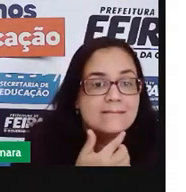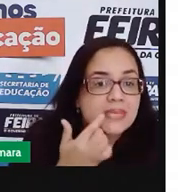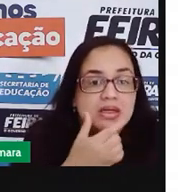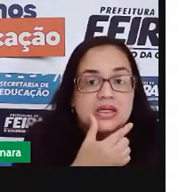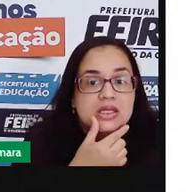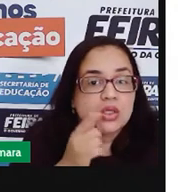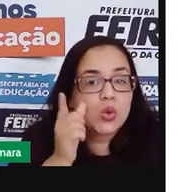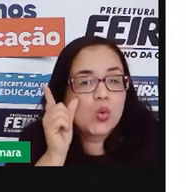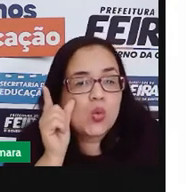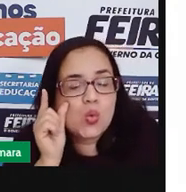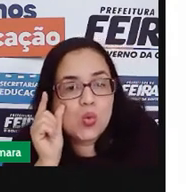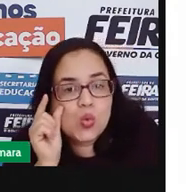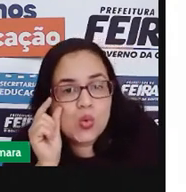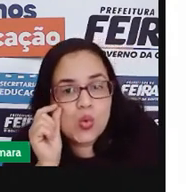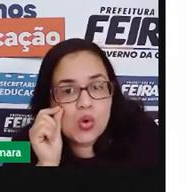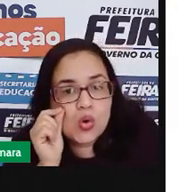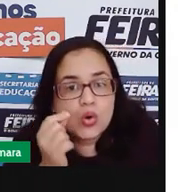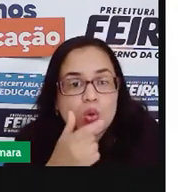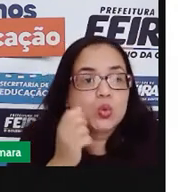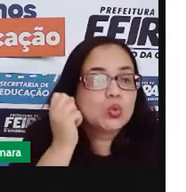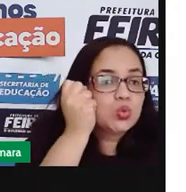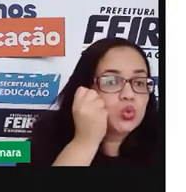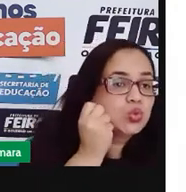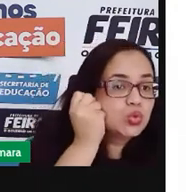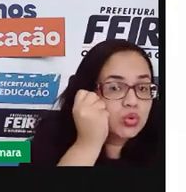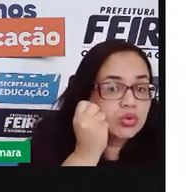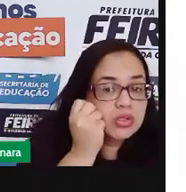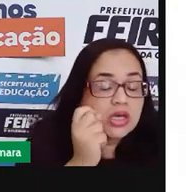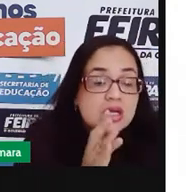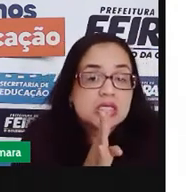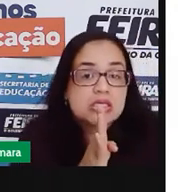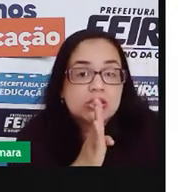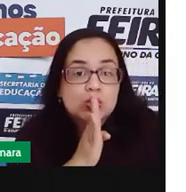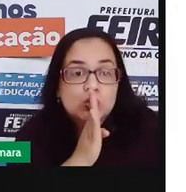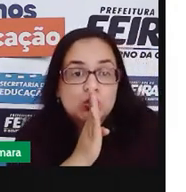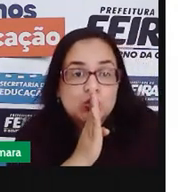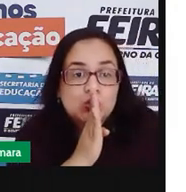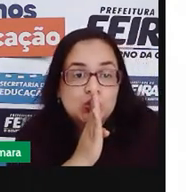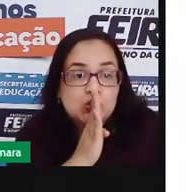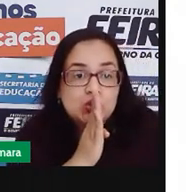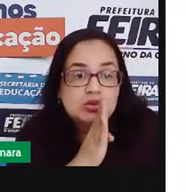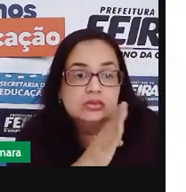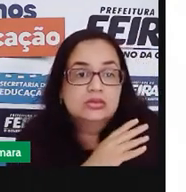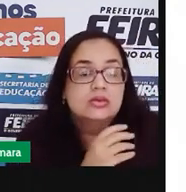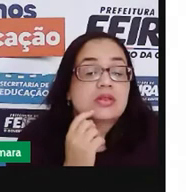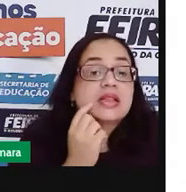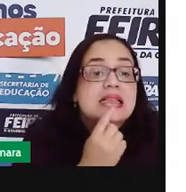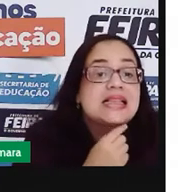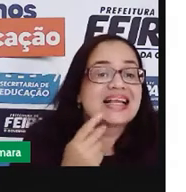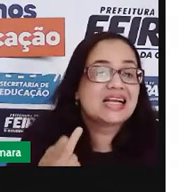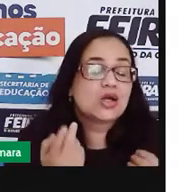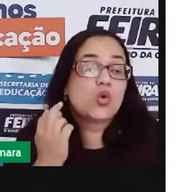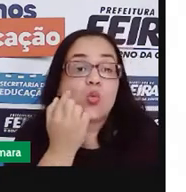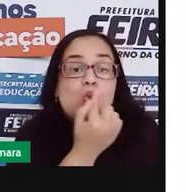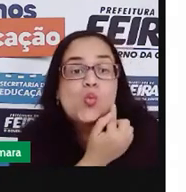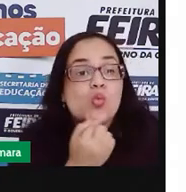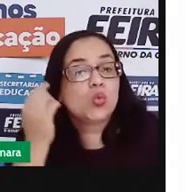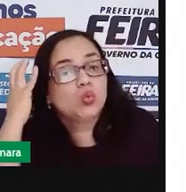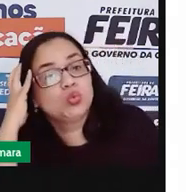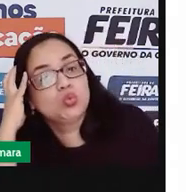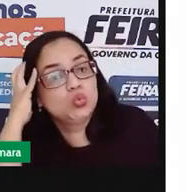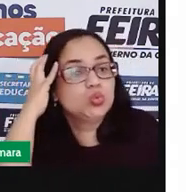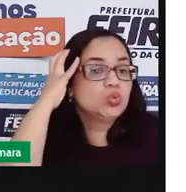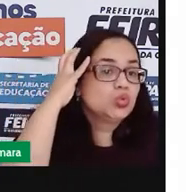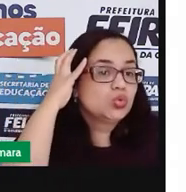Sonolenta. Suco. Silêncio. A forma que o som